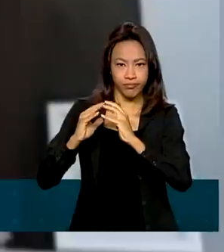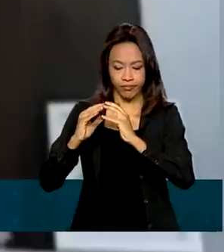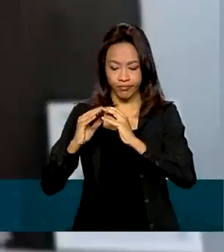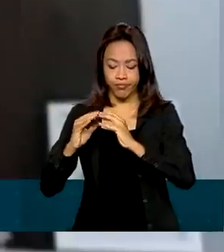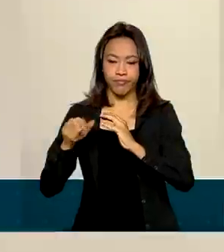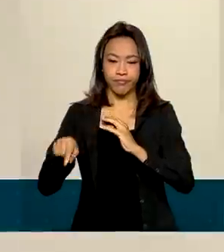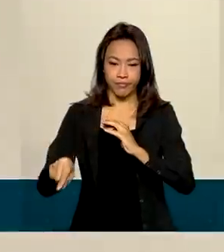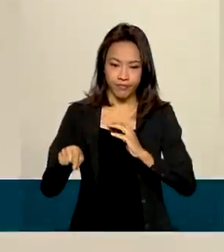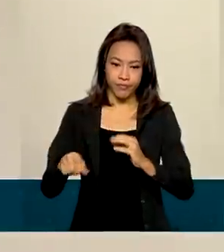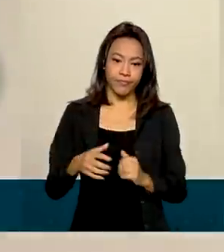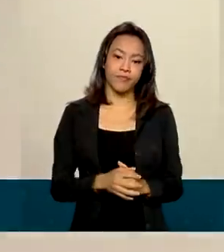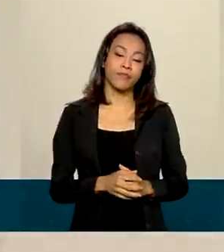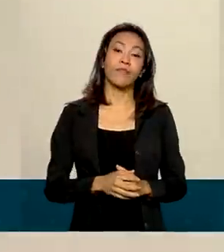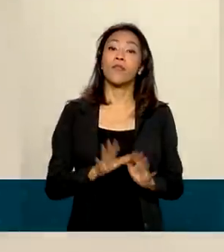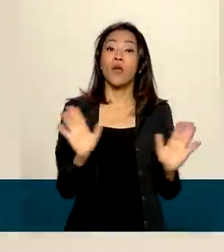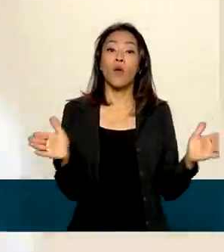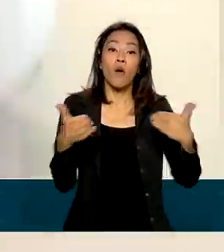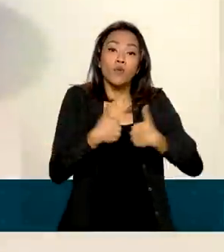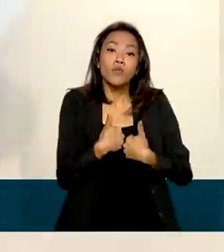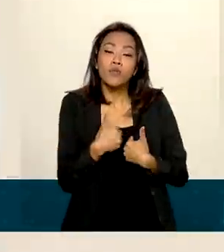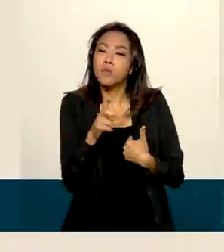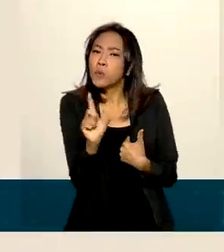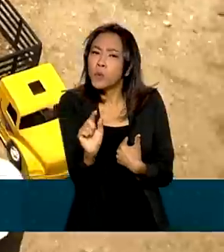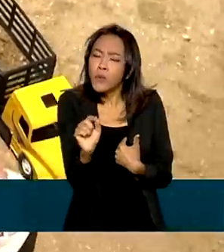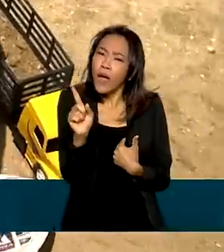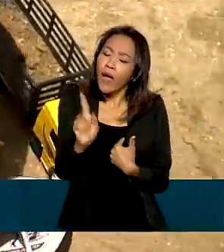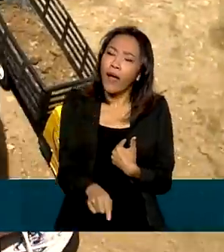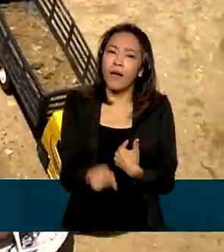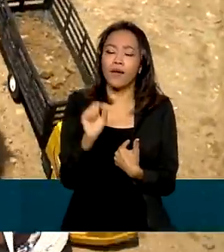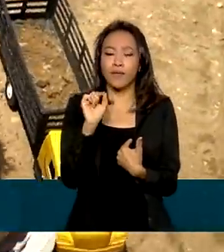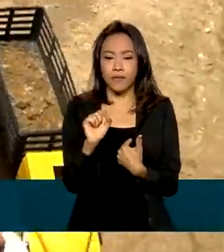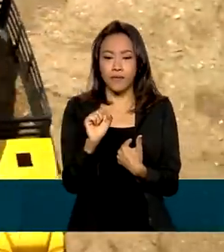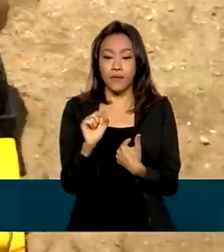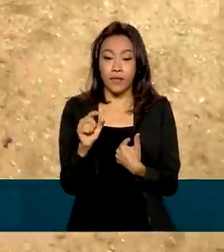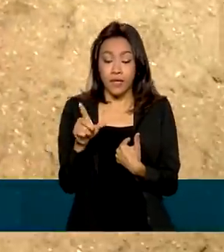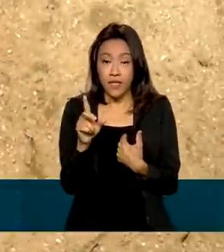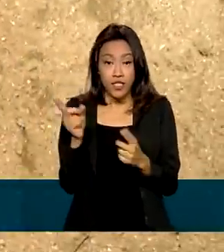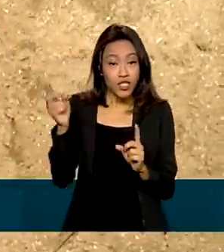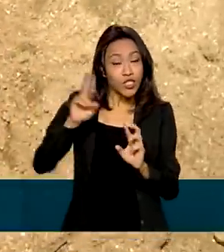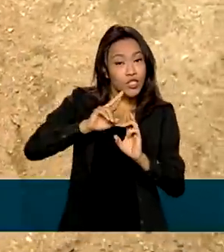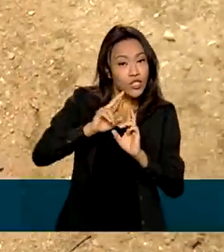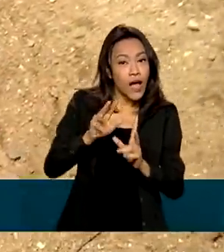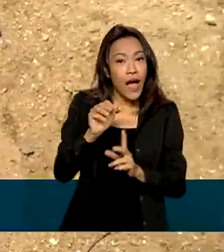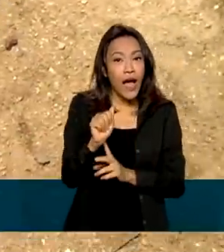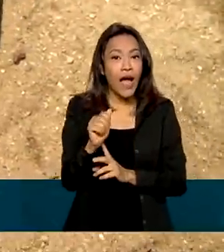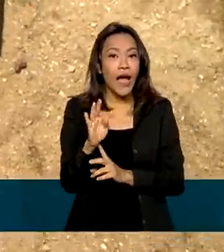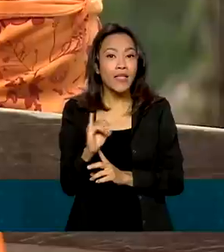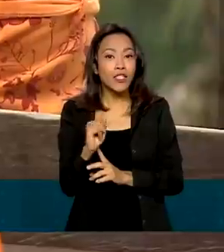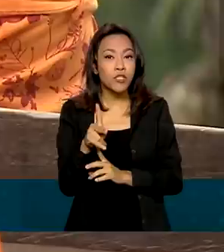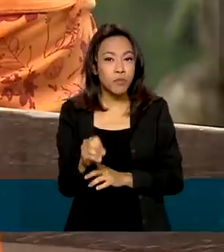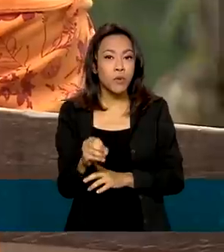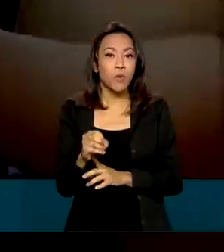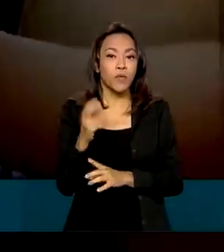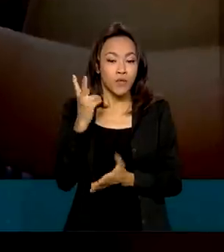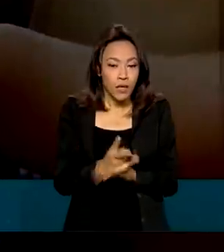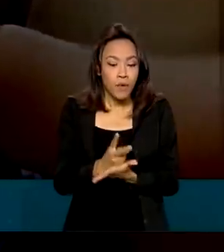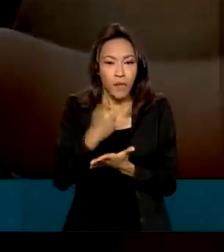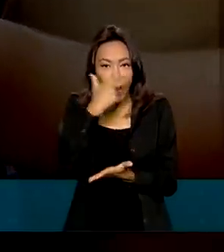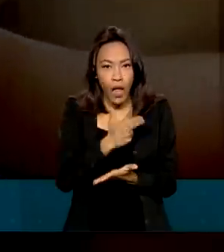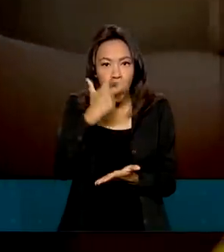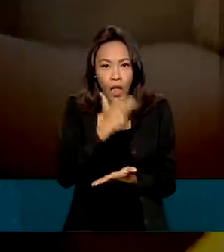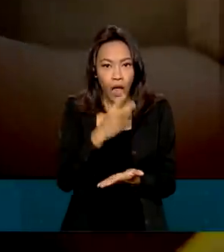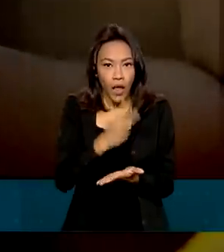infância. O autismo é caracterizado por um desenvolvimento atípico, com comportamentos repetitivos e